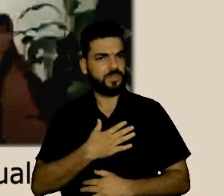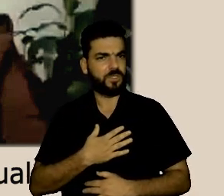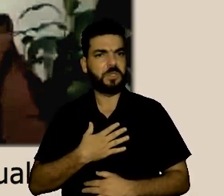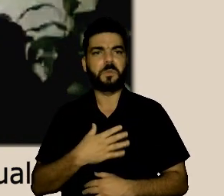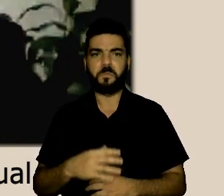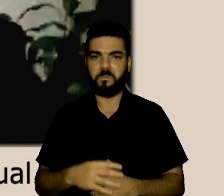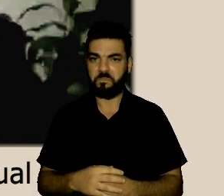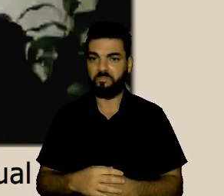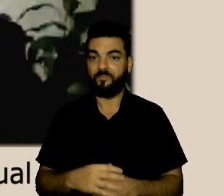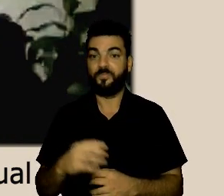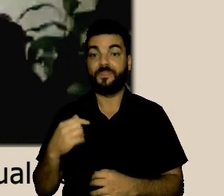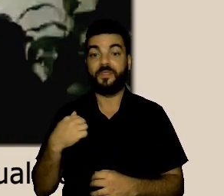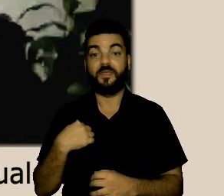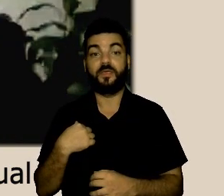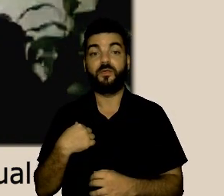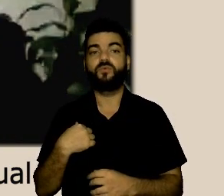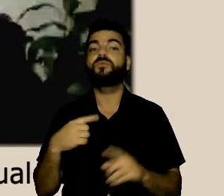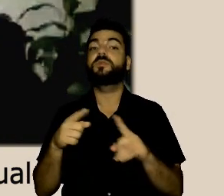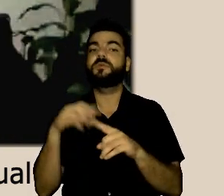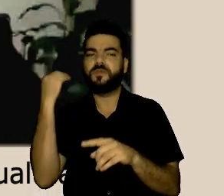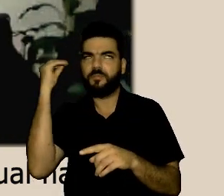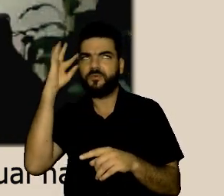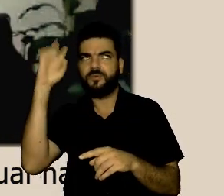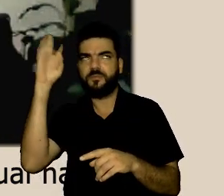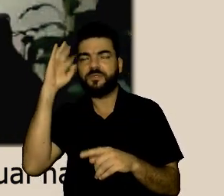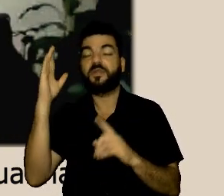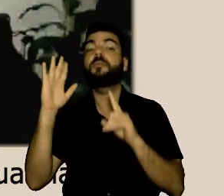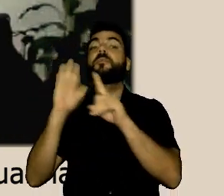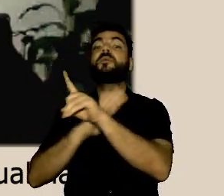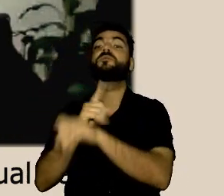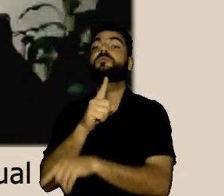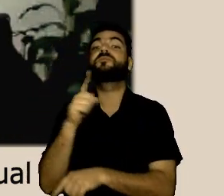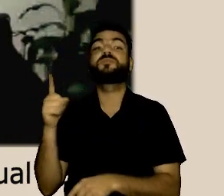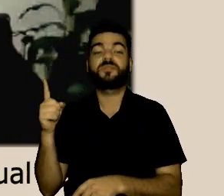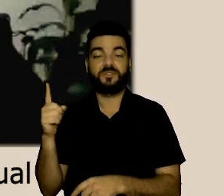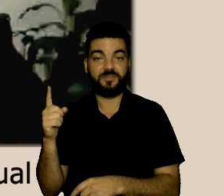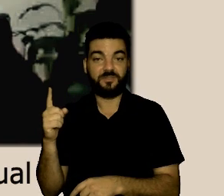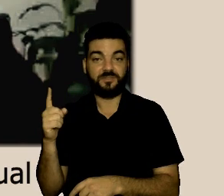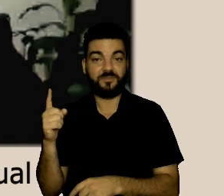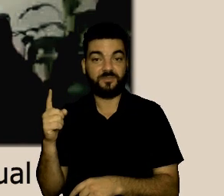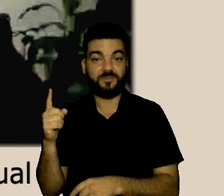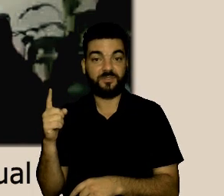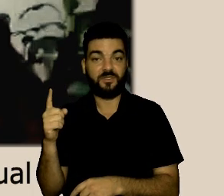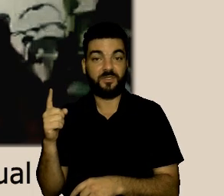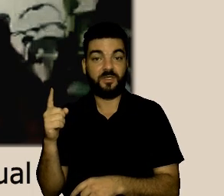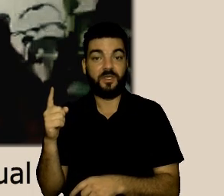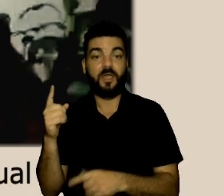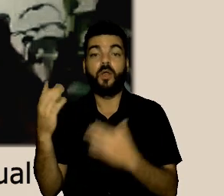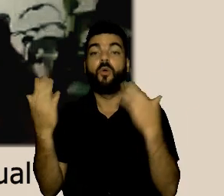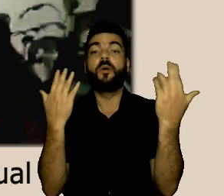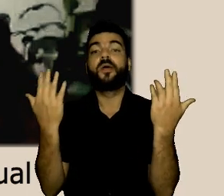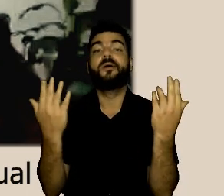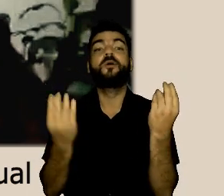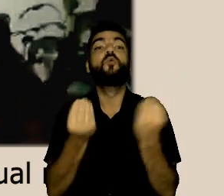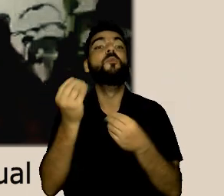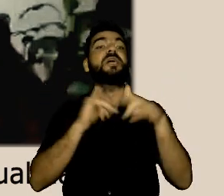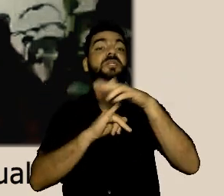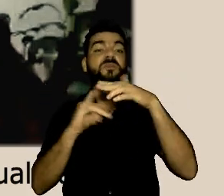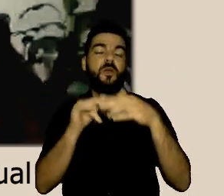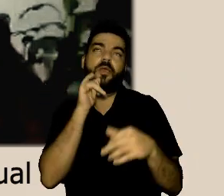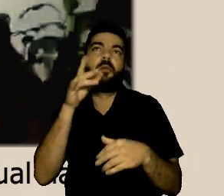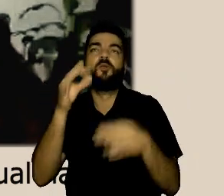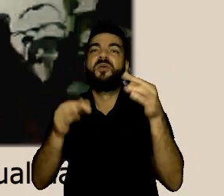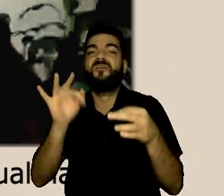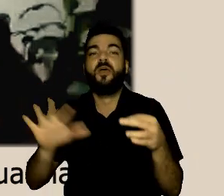instigante as falas que me antecederam e aí até sim até já deixo aqui até uma pergunta para a Lumena